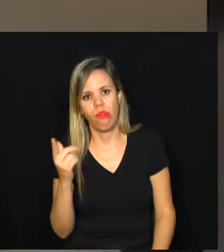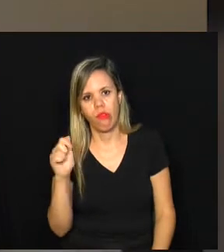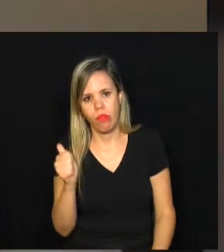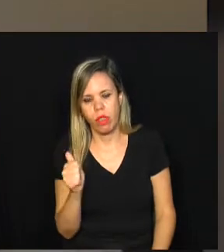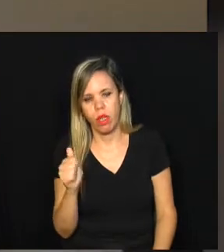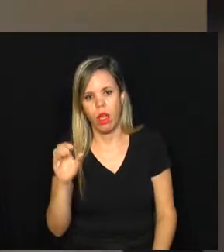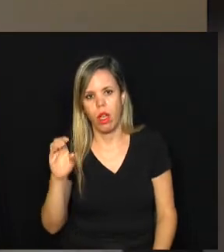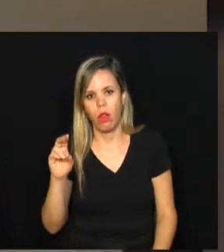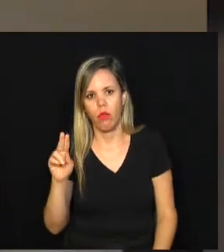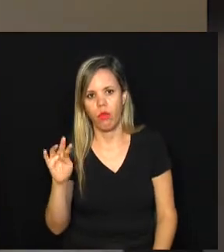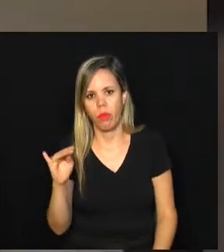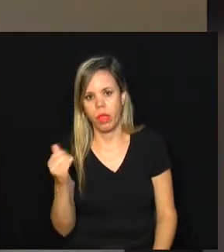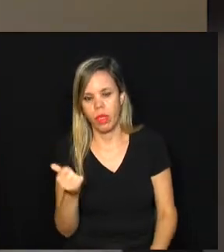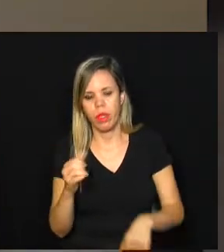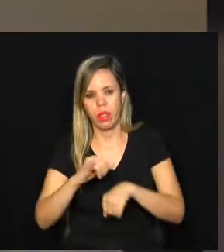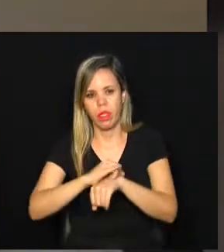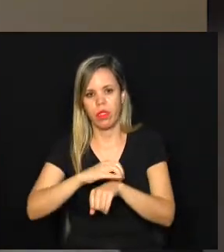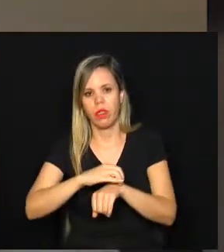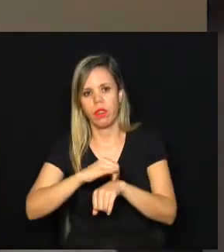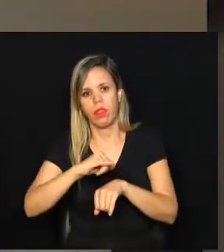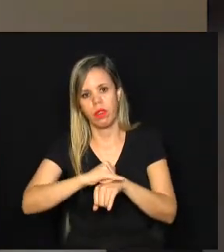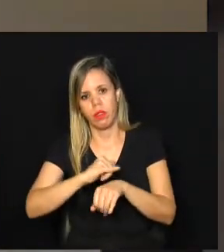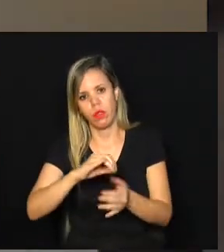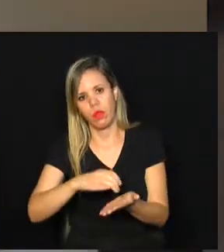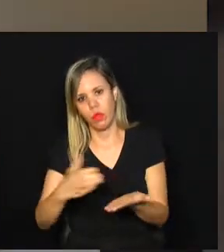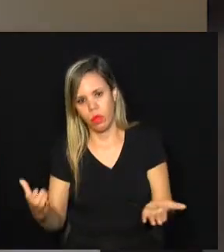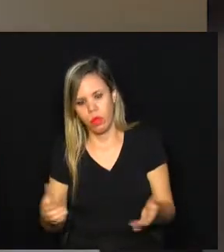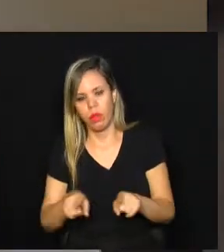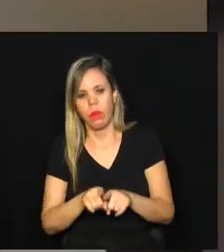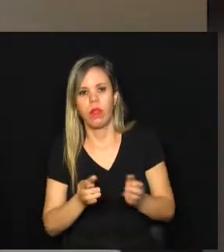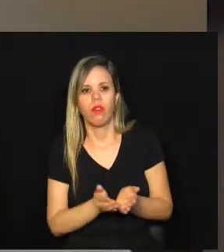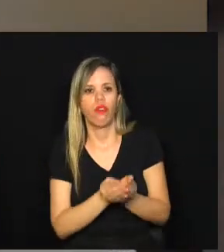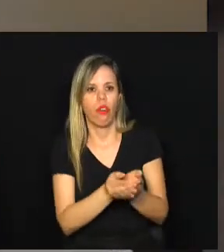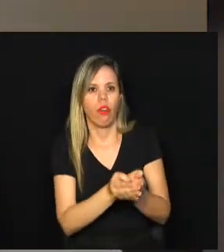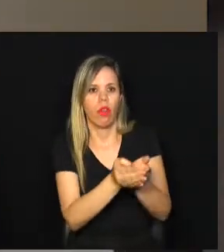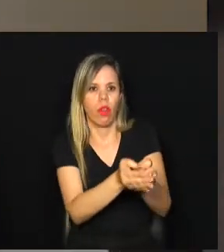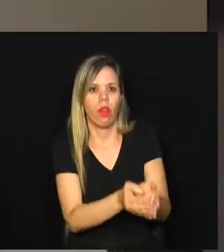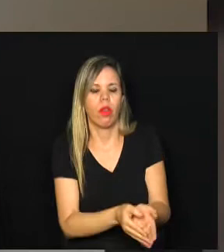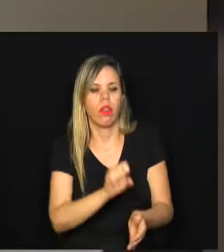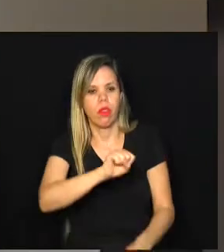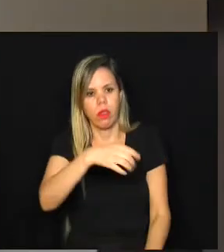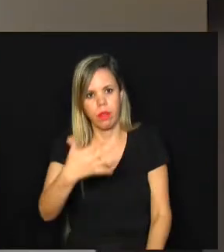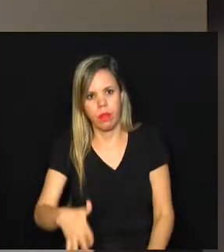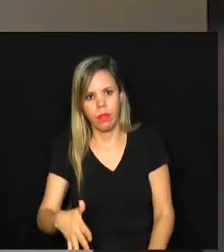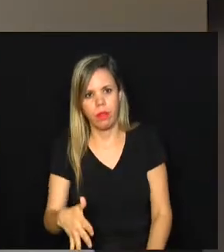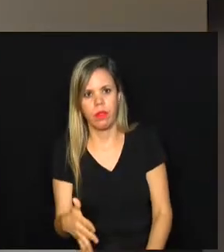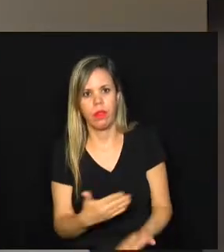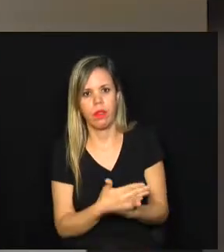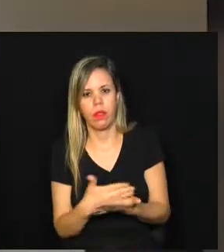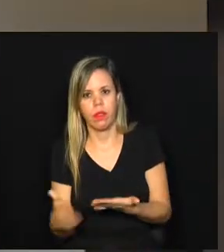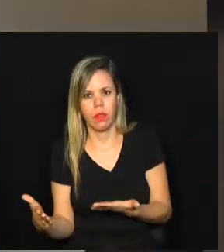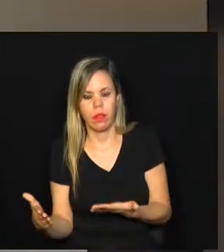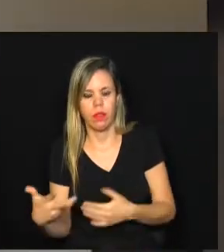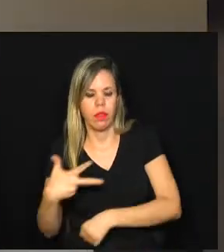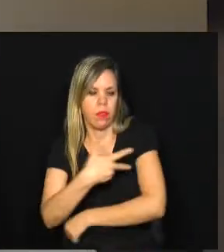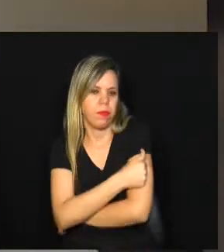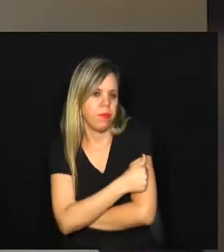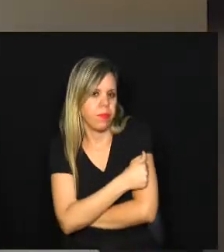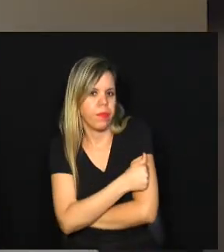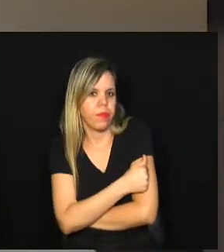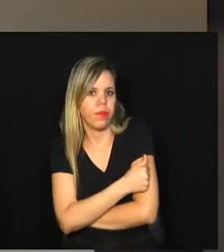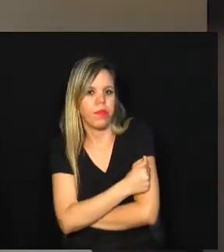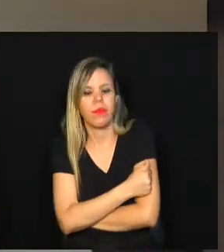e Viracopos. Já os portuários do Porto de Santos começarão a ser vacinados